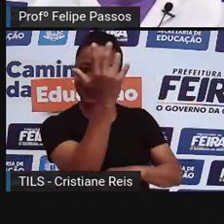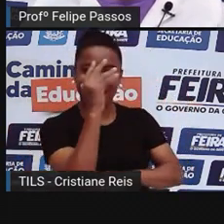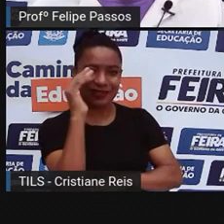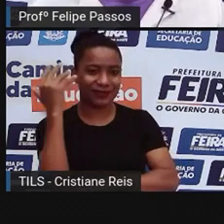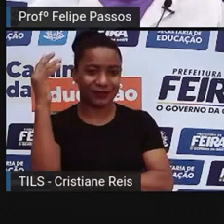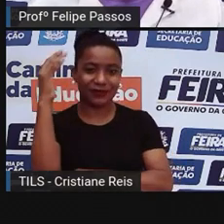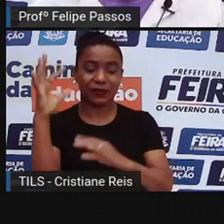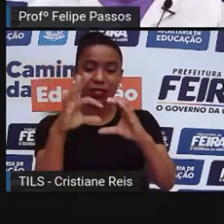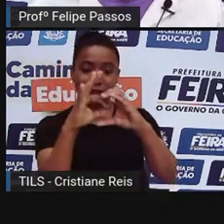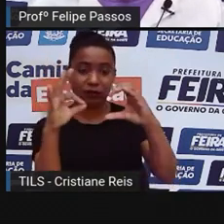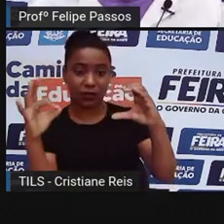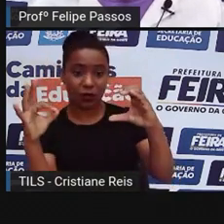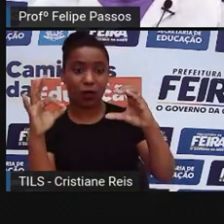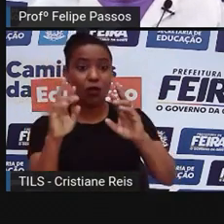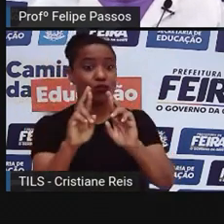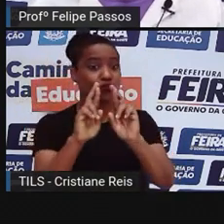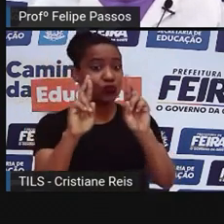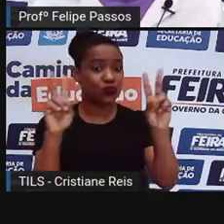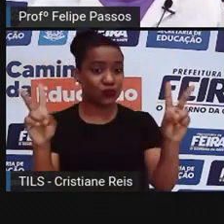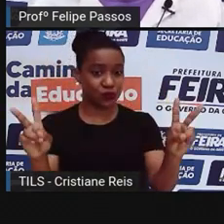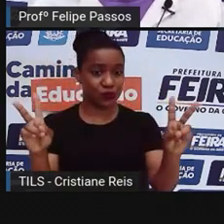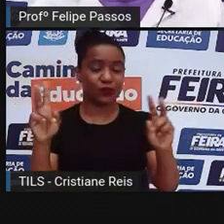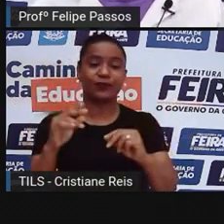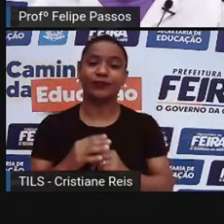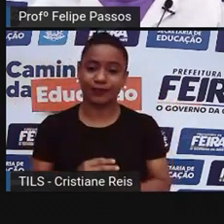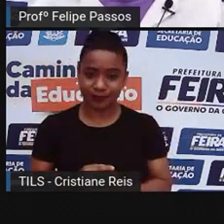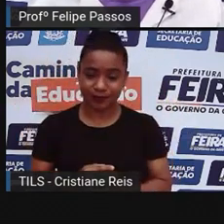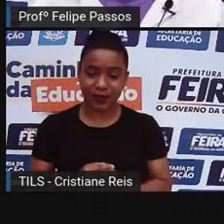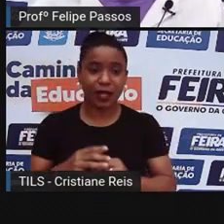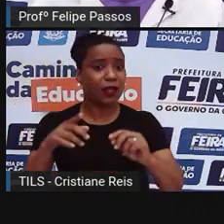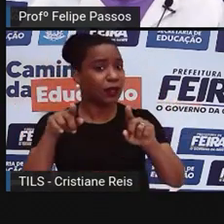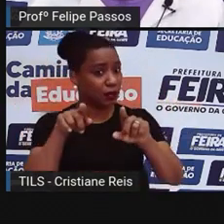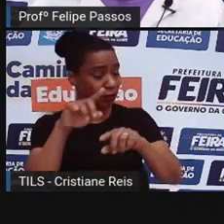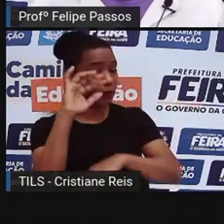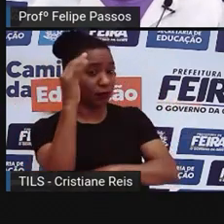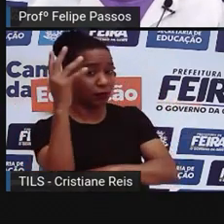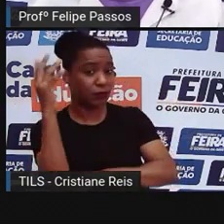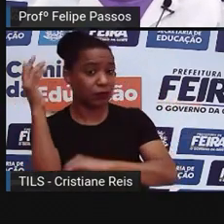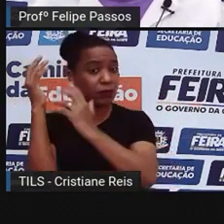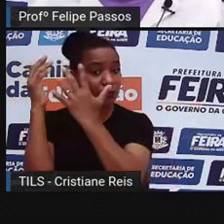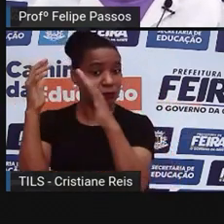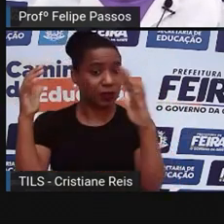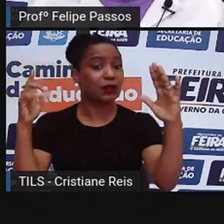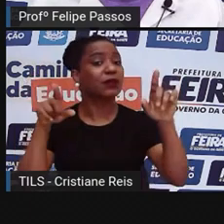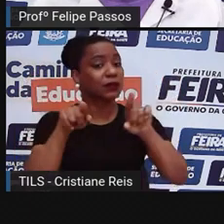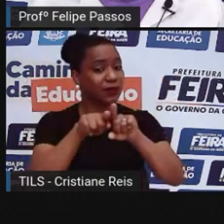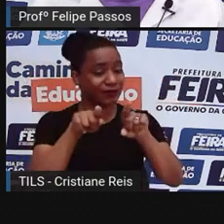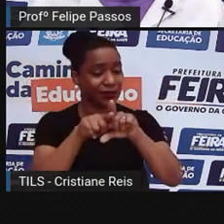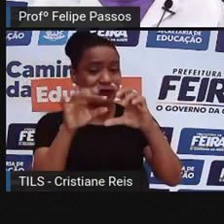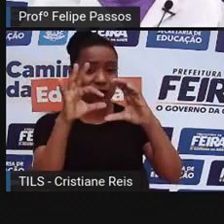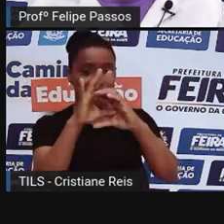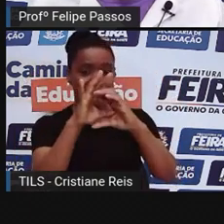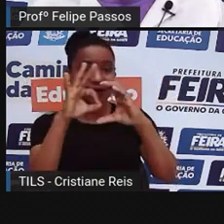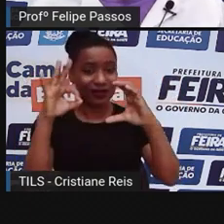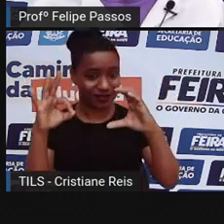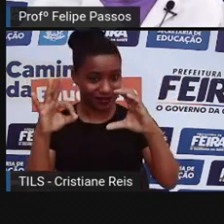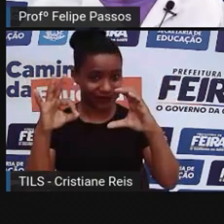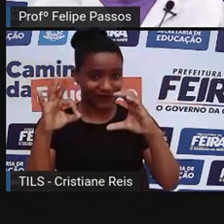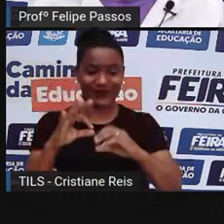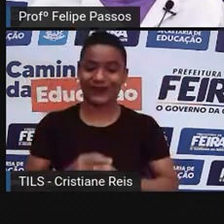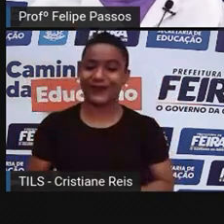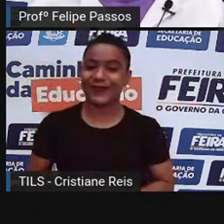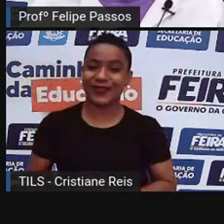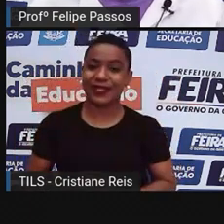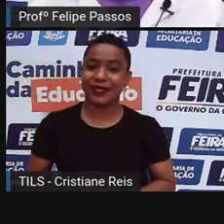animal. E a célula das plantas também tem um núcleo aqui dentro. Já a célula bacteriana, né, ou